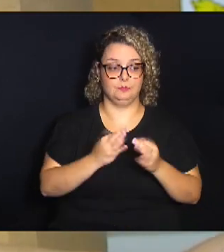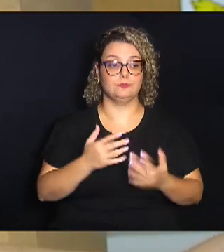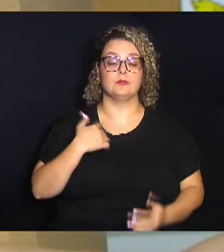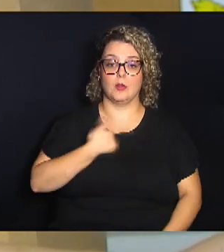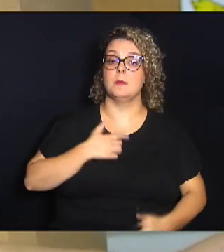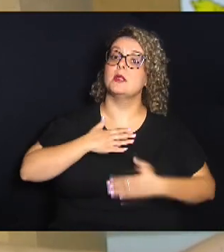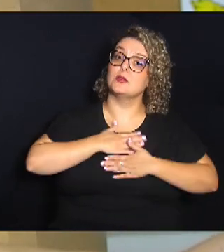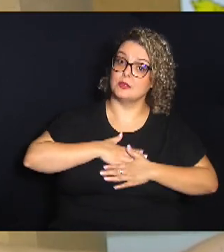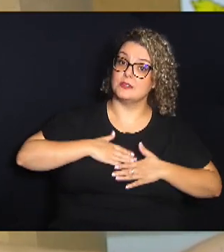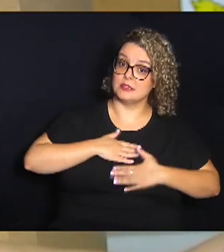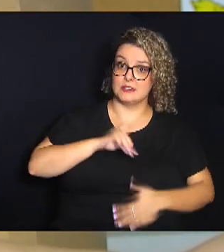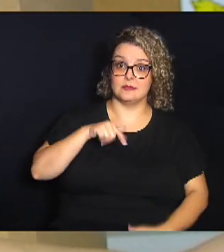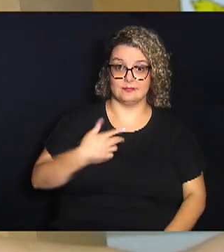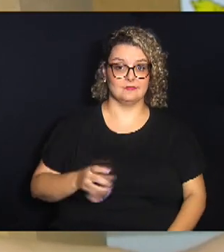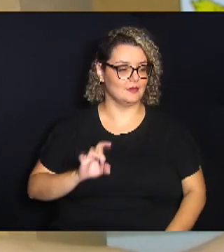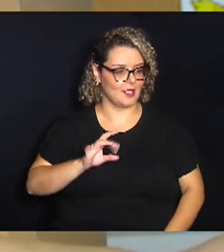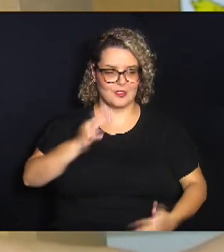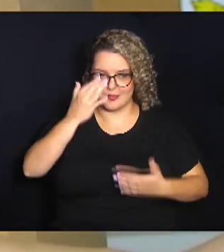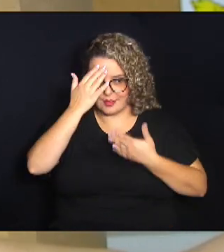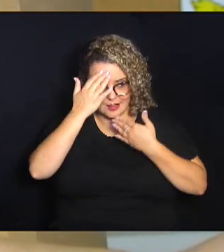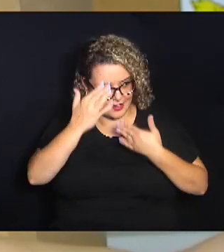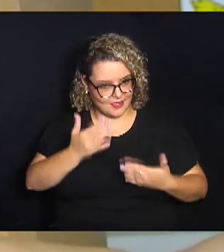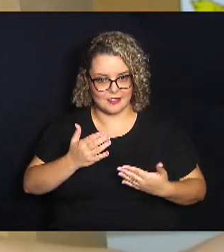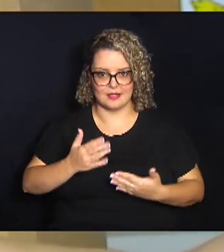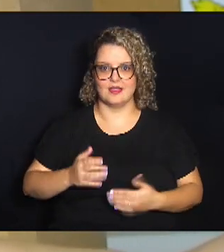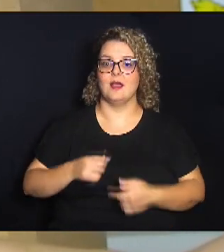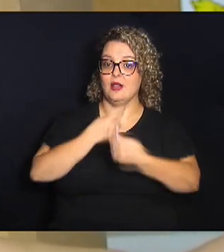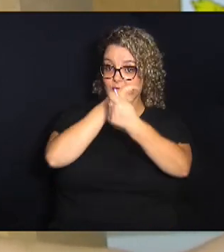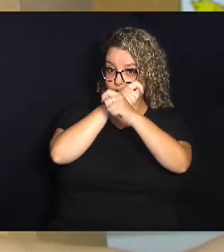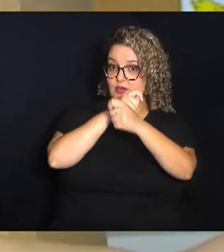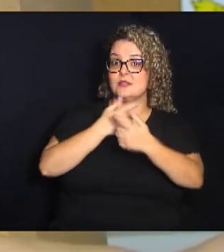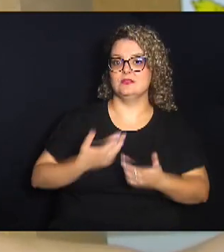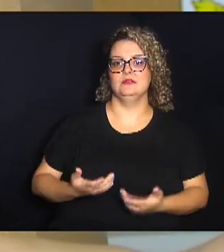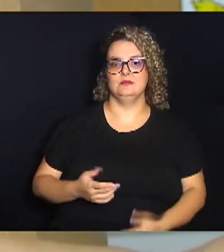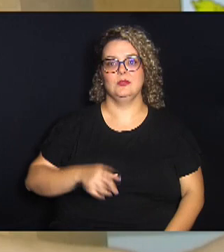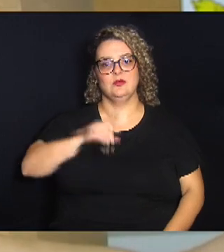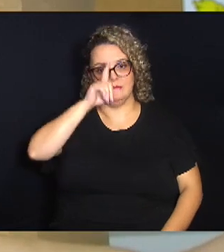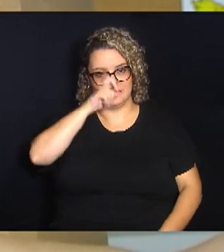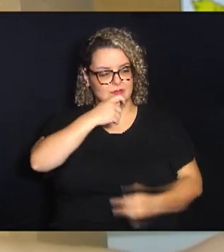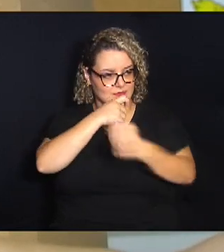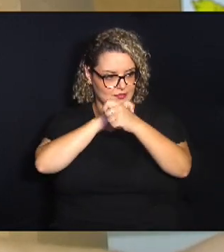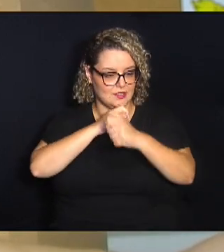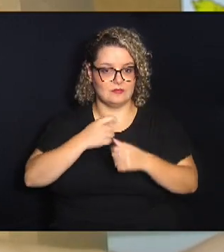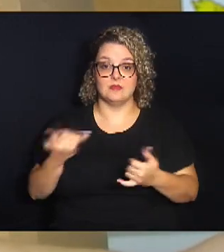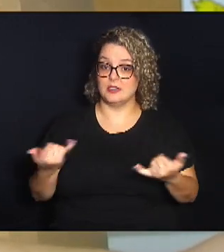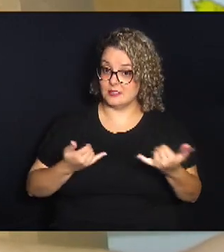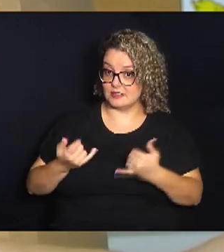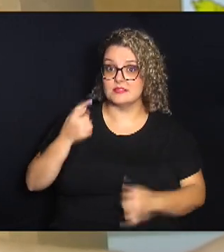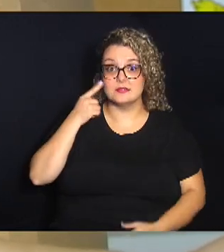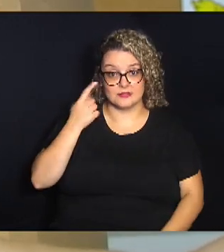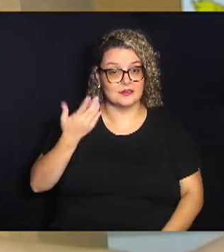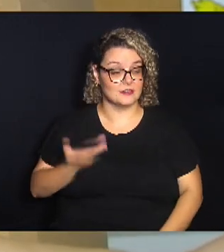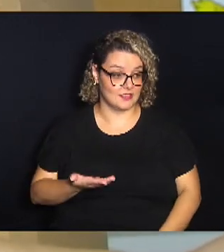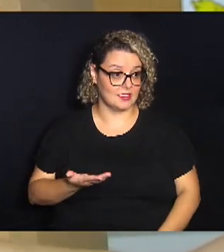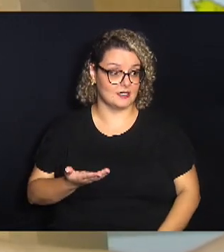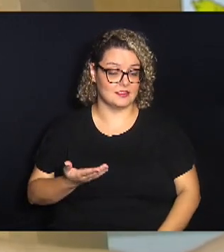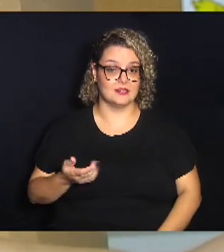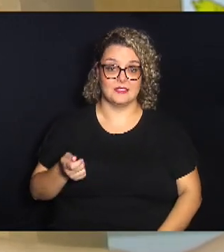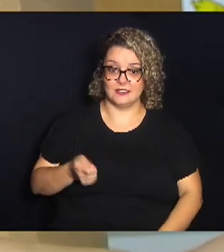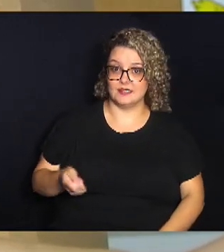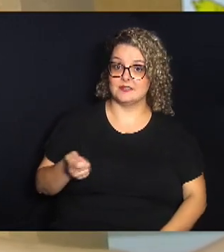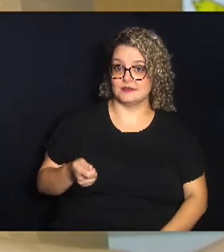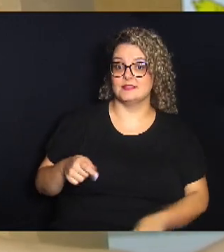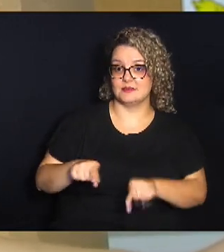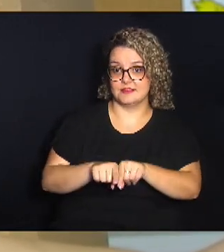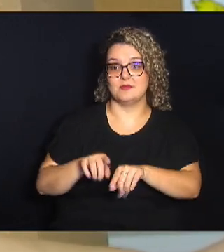uma satisfação. E eu só posso agradecer, realmente, a PUC, né, ao Hospital da PUC, por ter trazido essa ideia e a associação por também